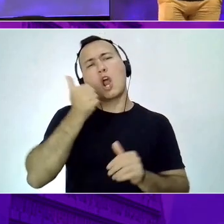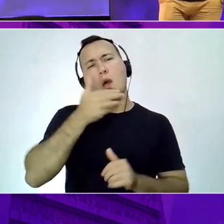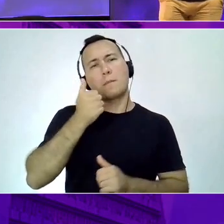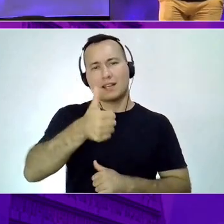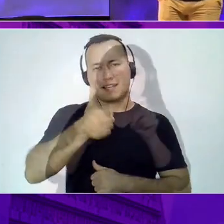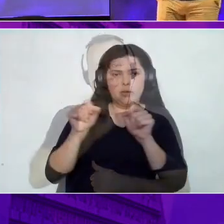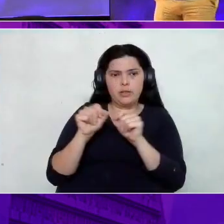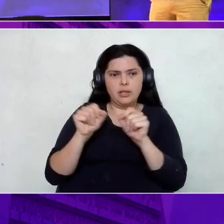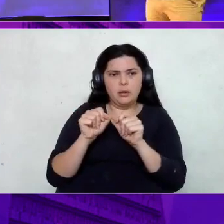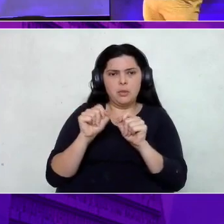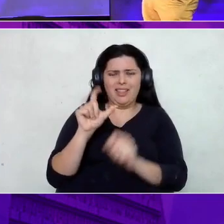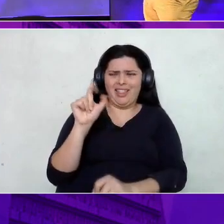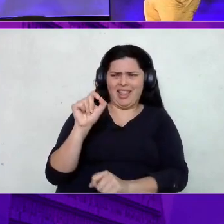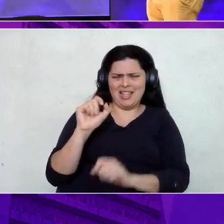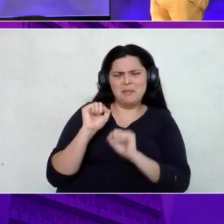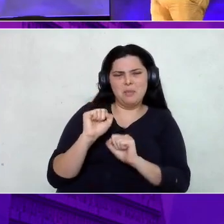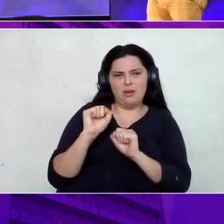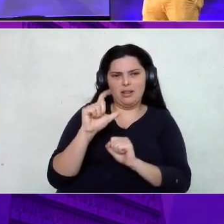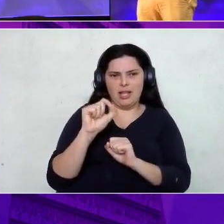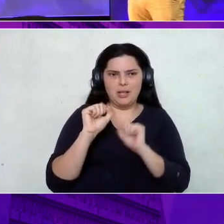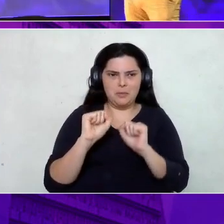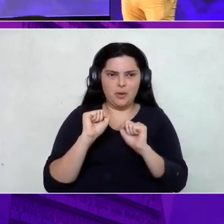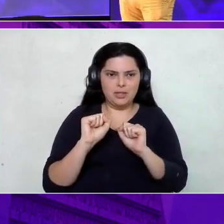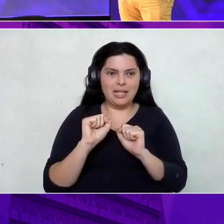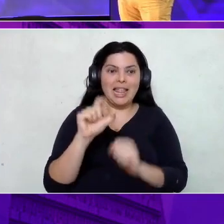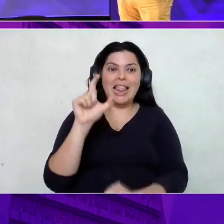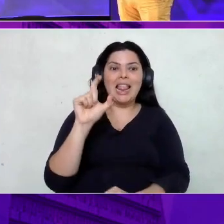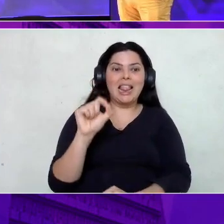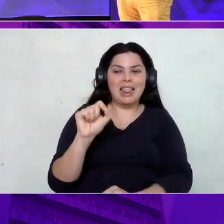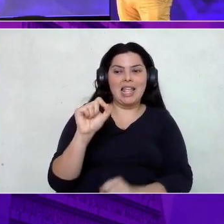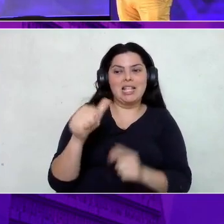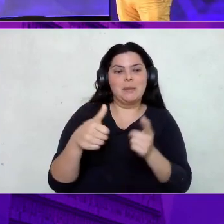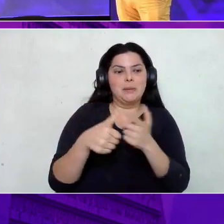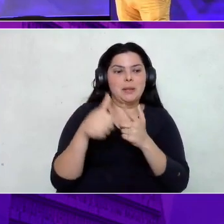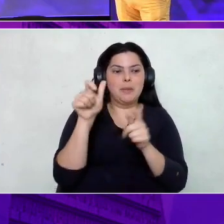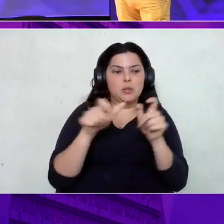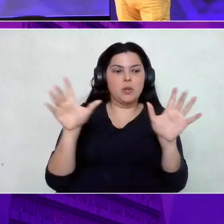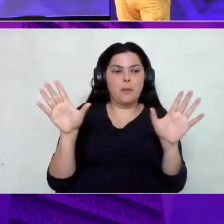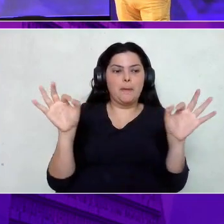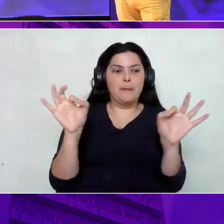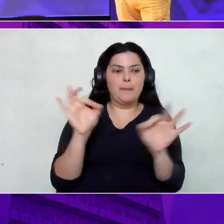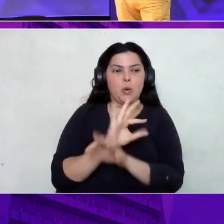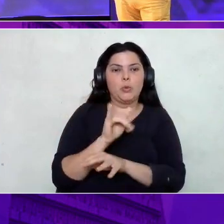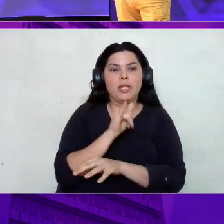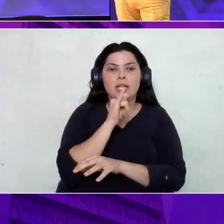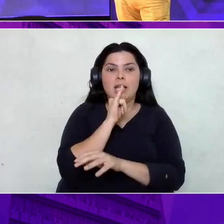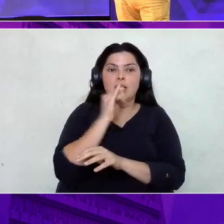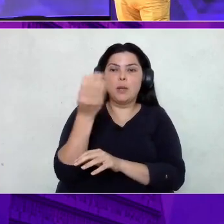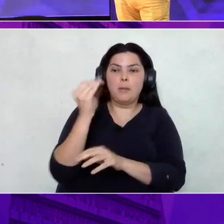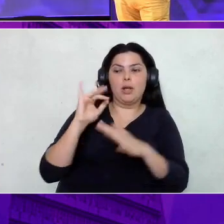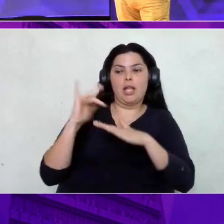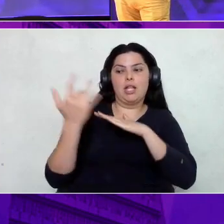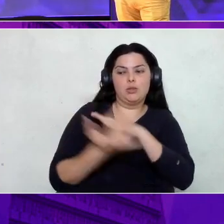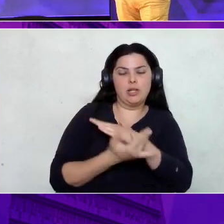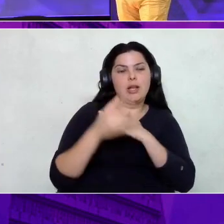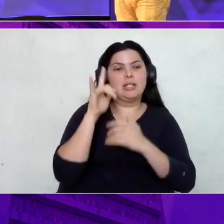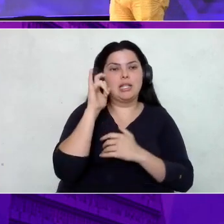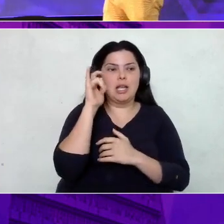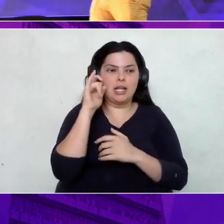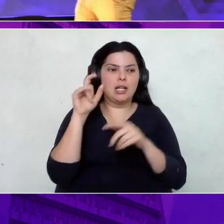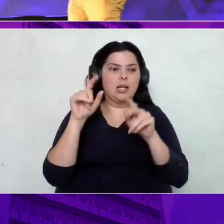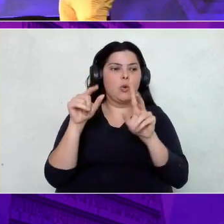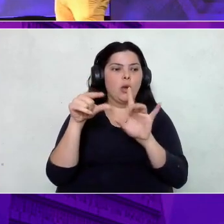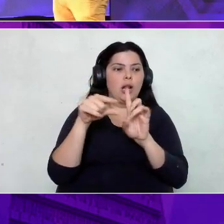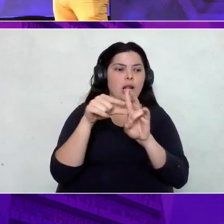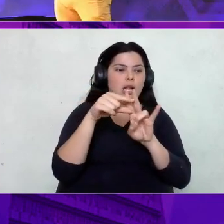generoso aqui. Vou aumentar pra 10. As dez primeiras pessoas que concluírem esse teste, postem nas redes sociais, ou no Instagram, ou no LinkedIn, postem a